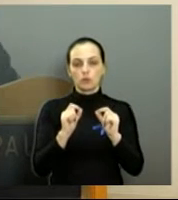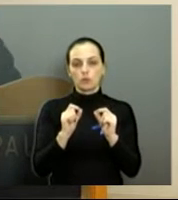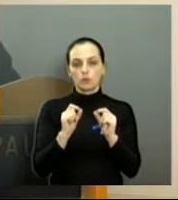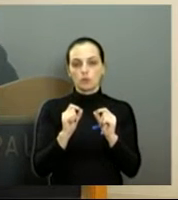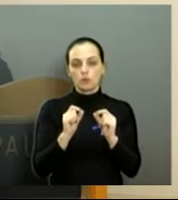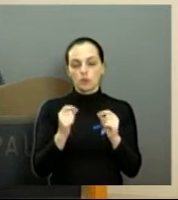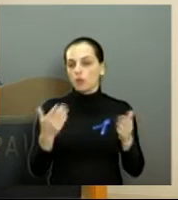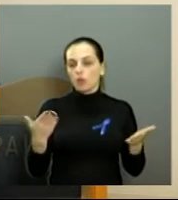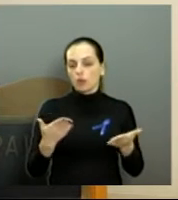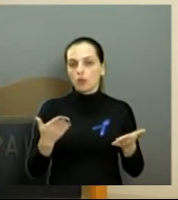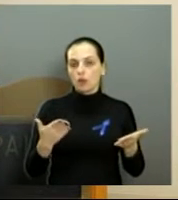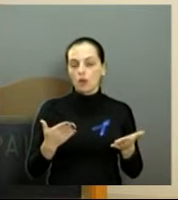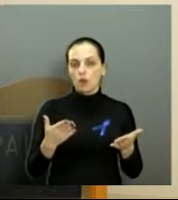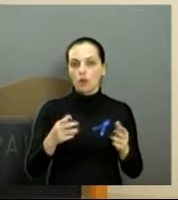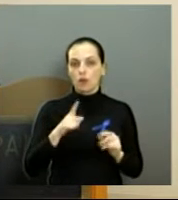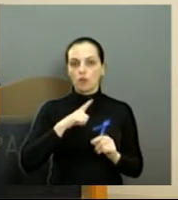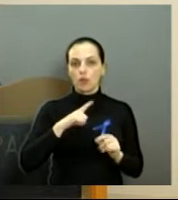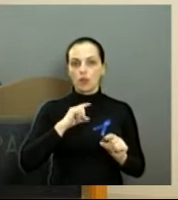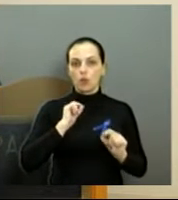Uniara.